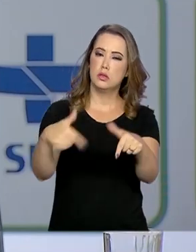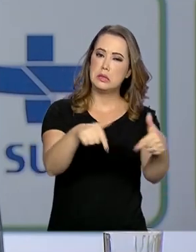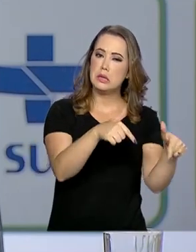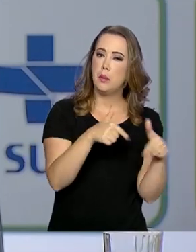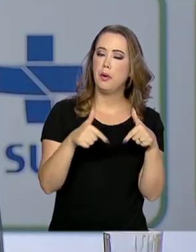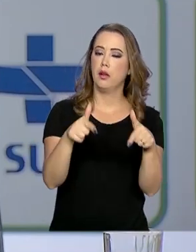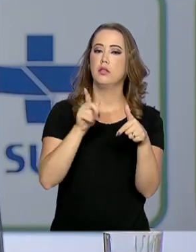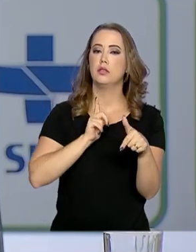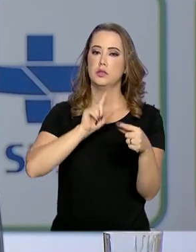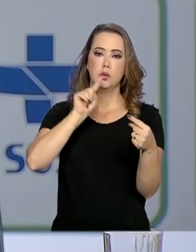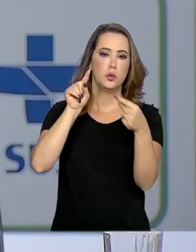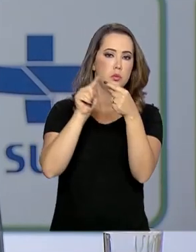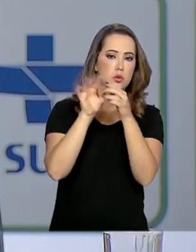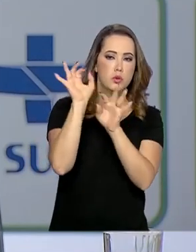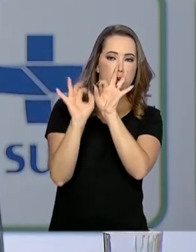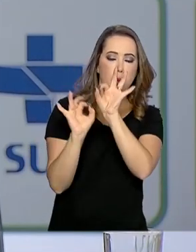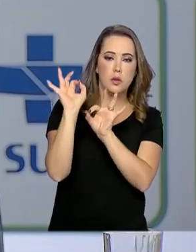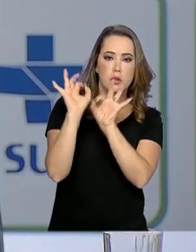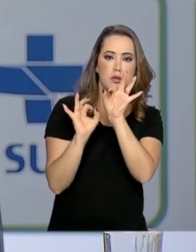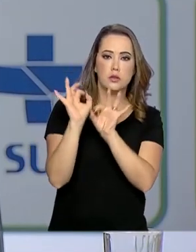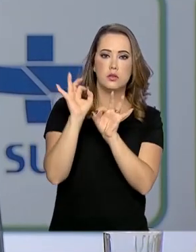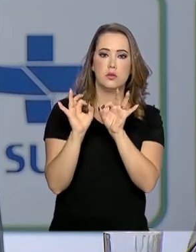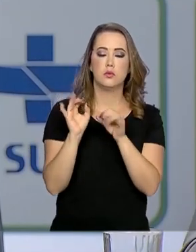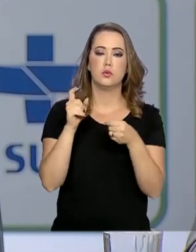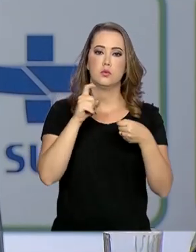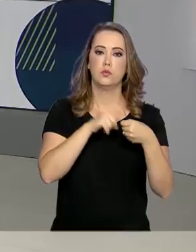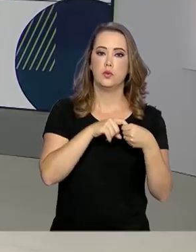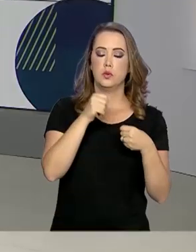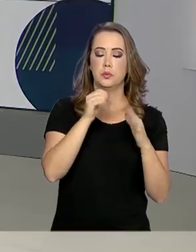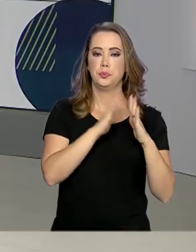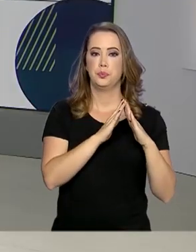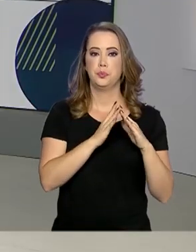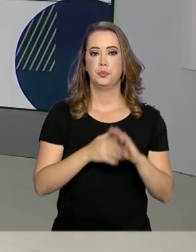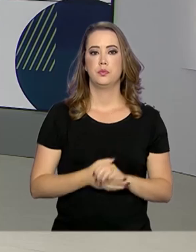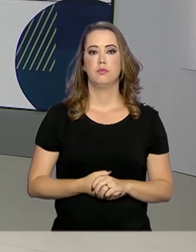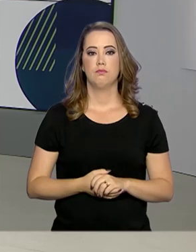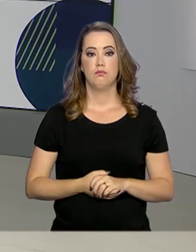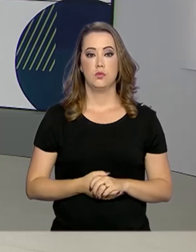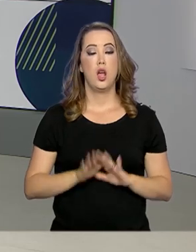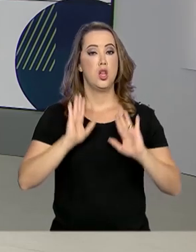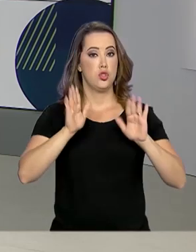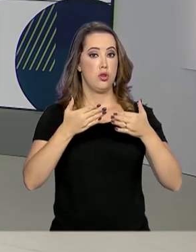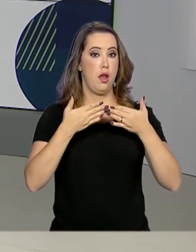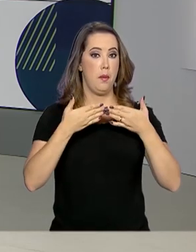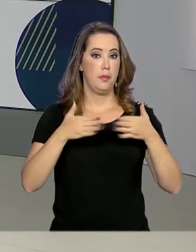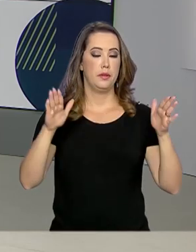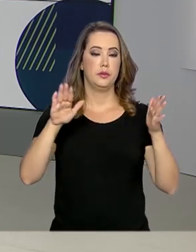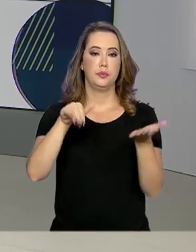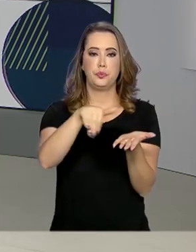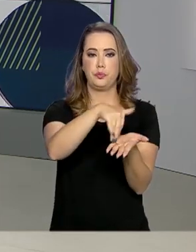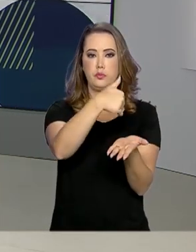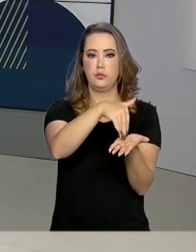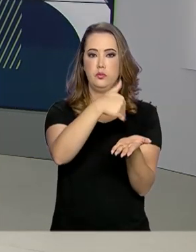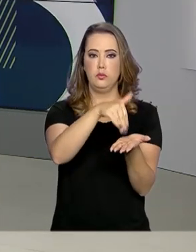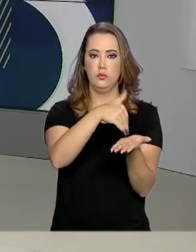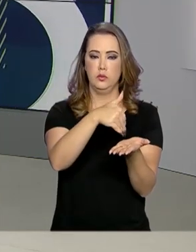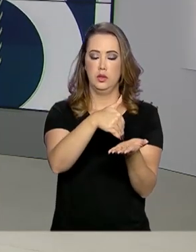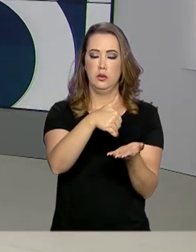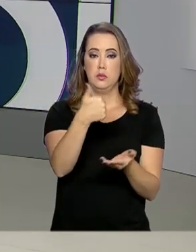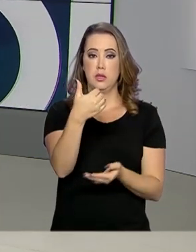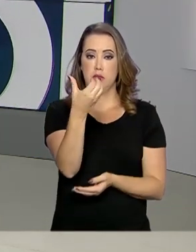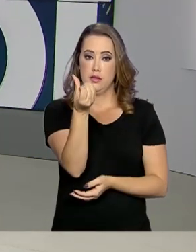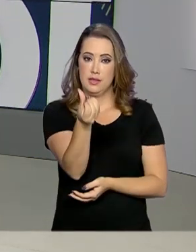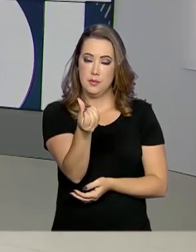prevista no plano da operação regresso. Já estão abertas as inscrições para a 16ª